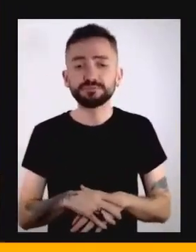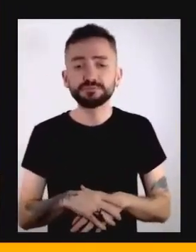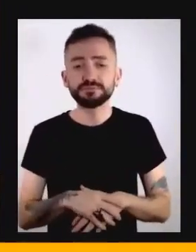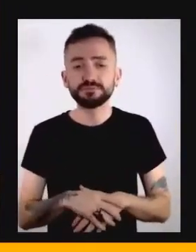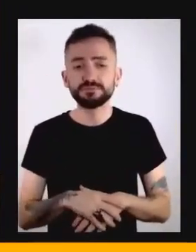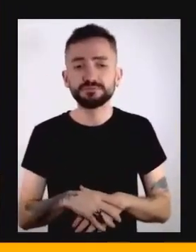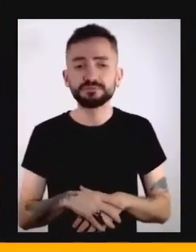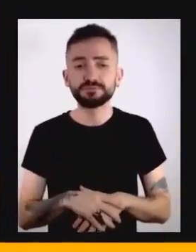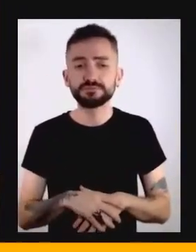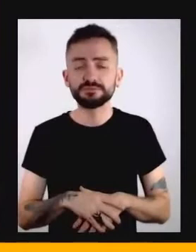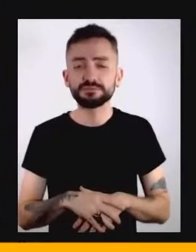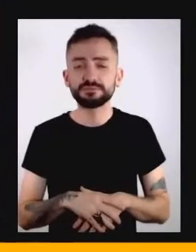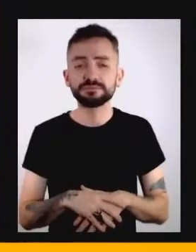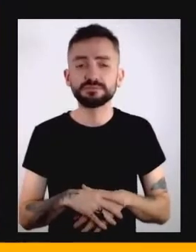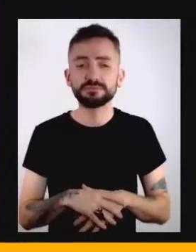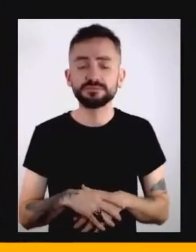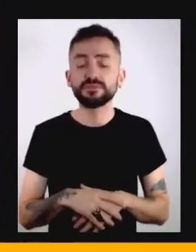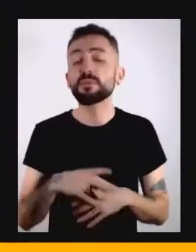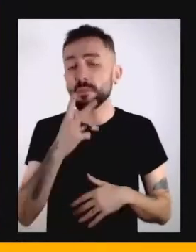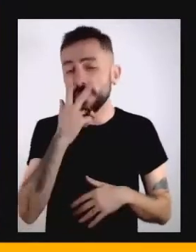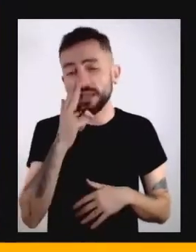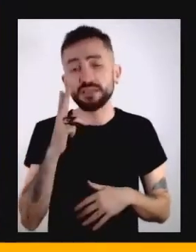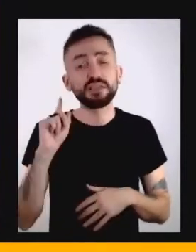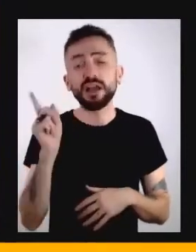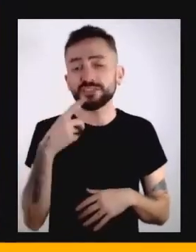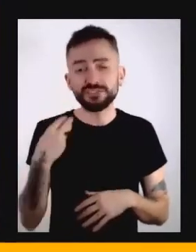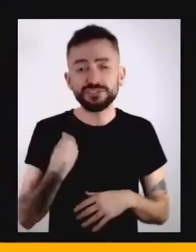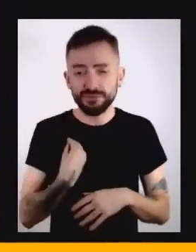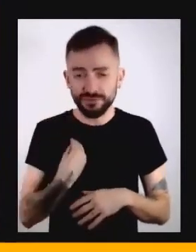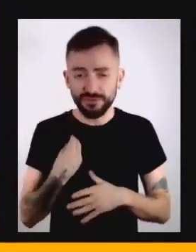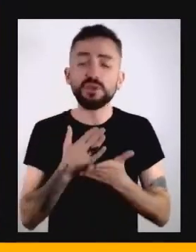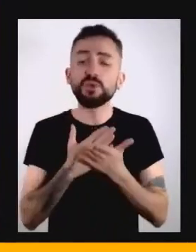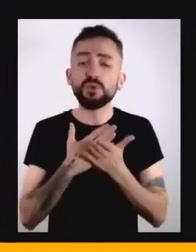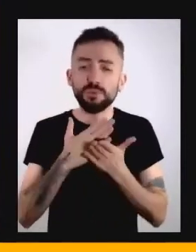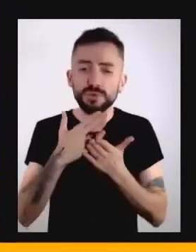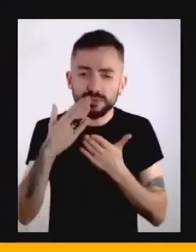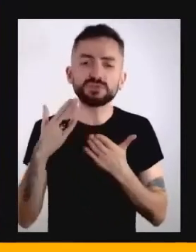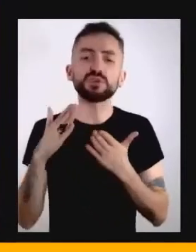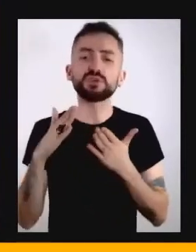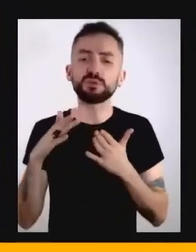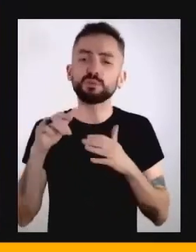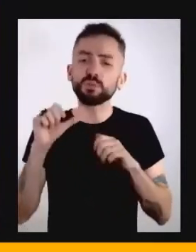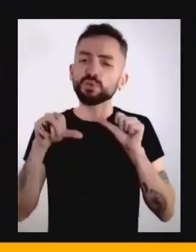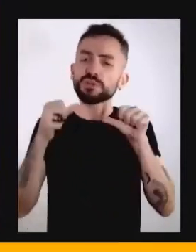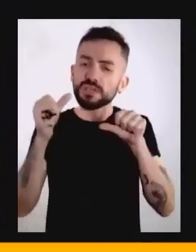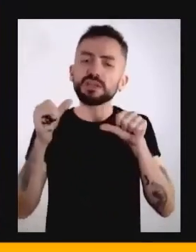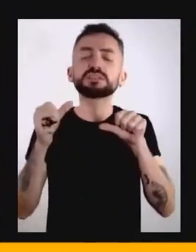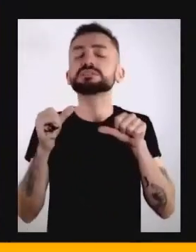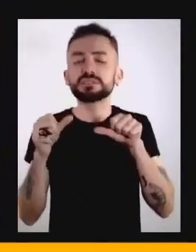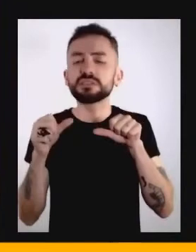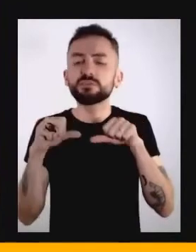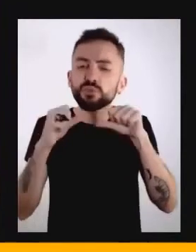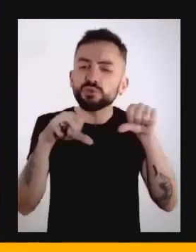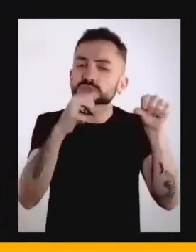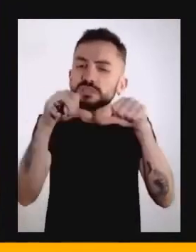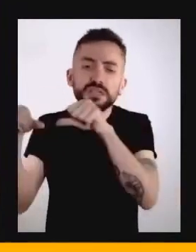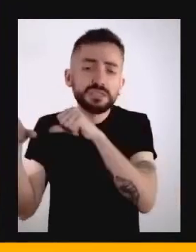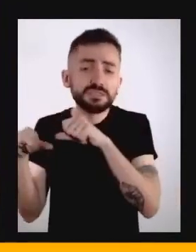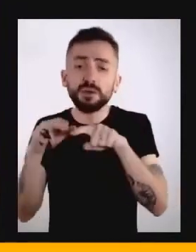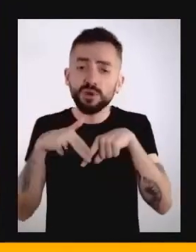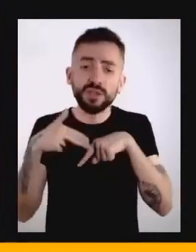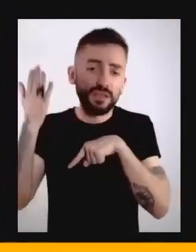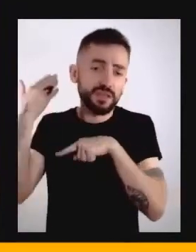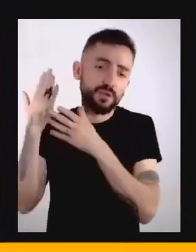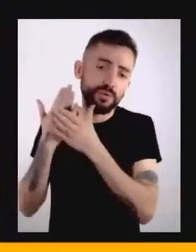uma série de mudanças orientadas a partir da Revolução Industrial